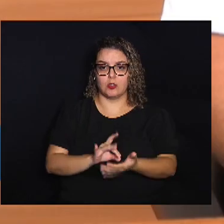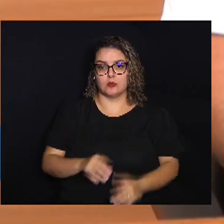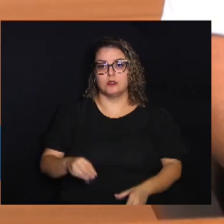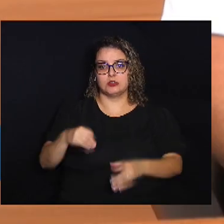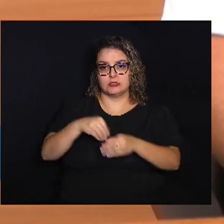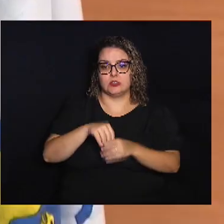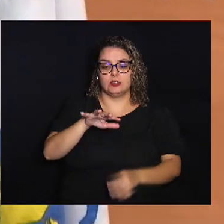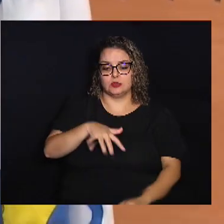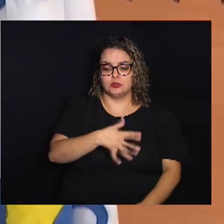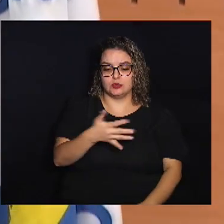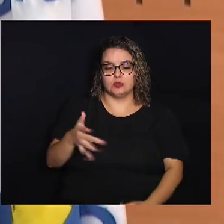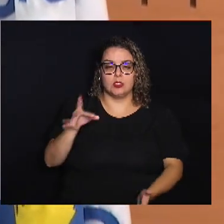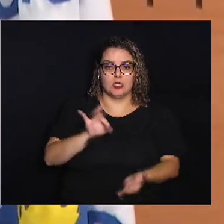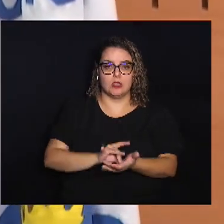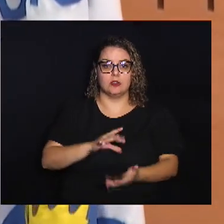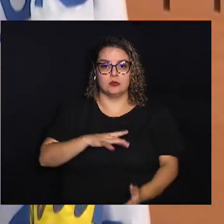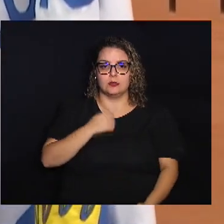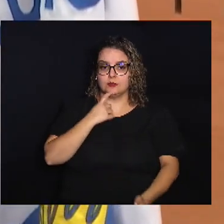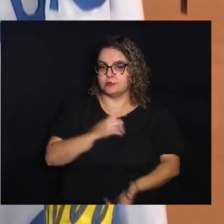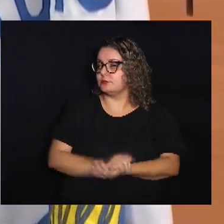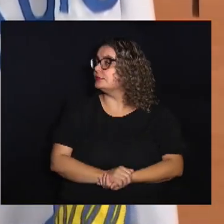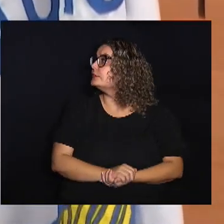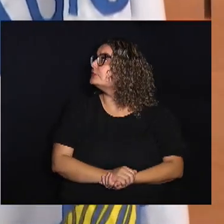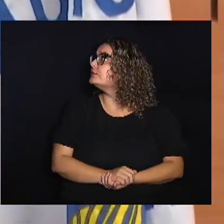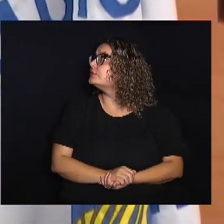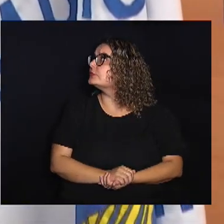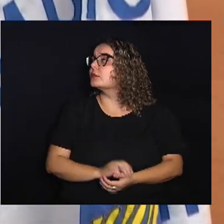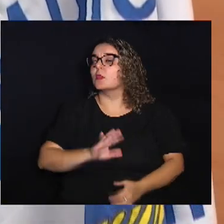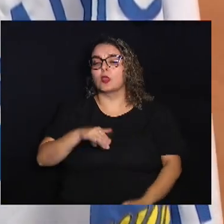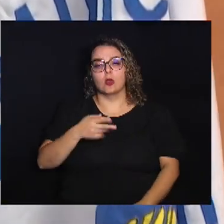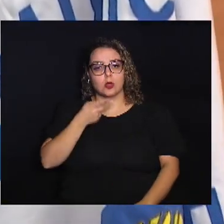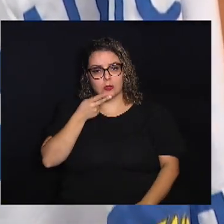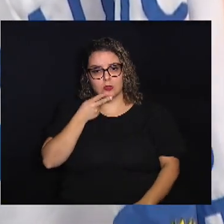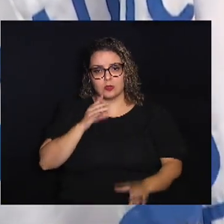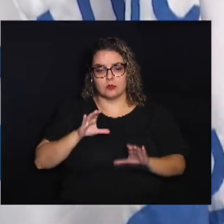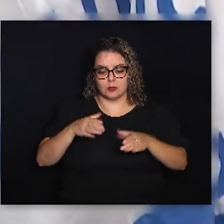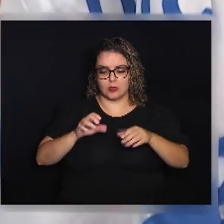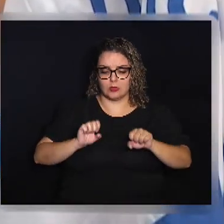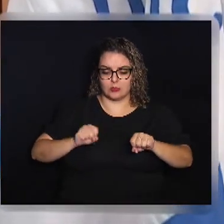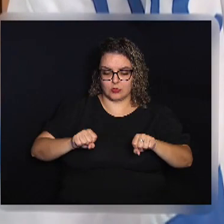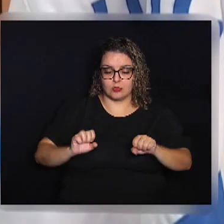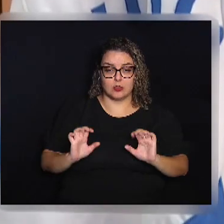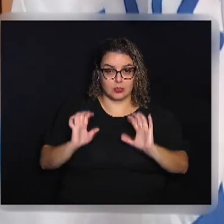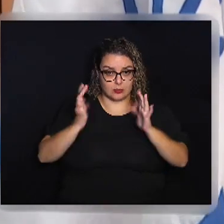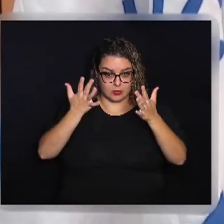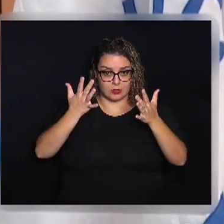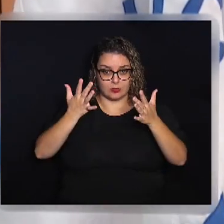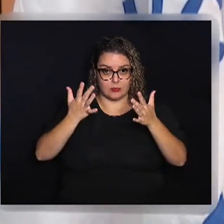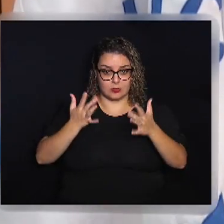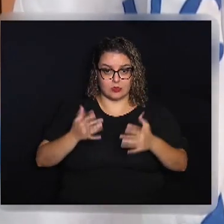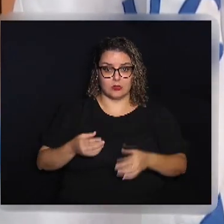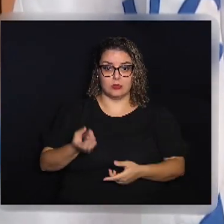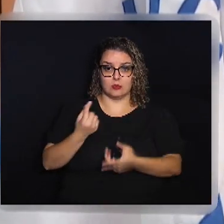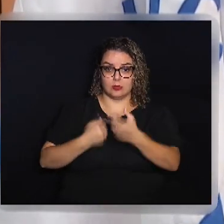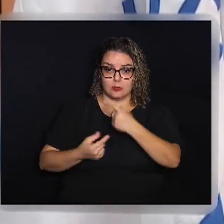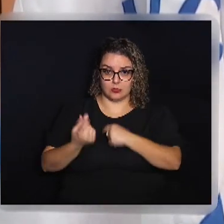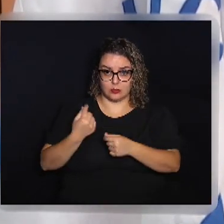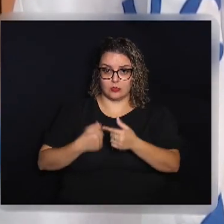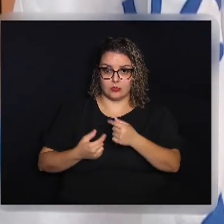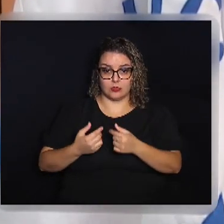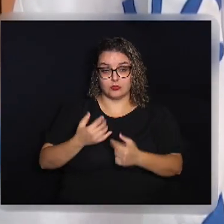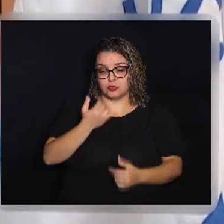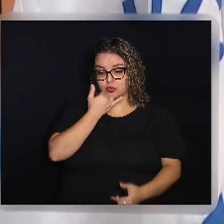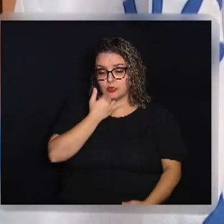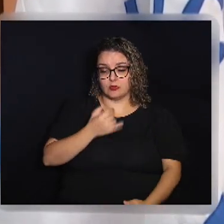do calendário da cidade Quando nós falamos aqui de um evento motoclube Que a gente vai destinar um dia